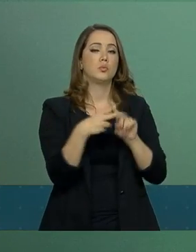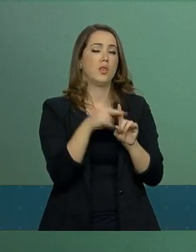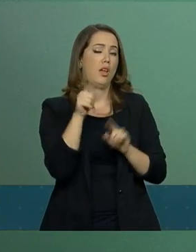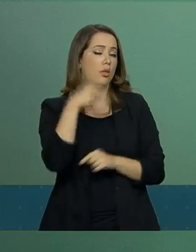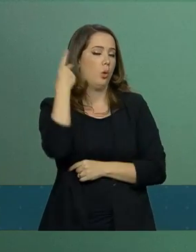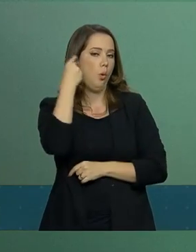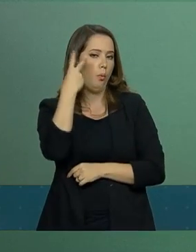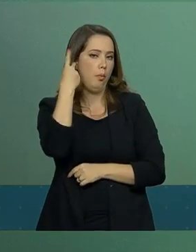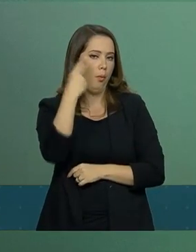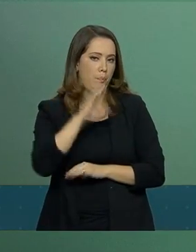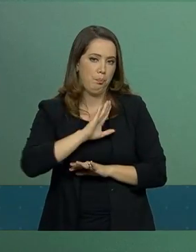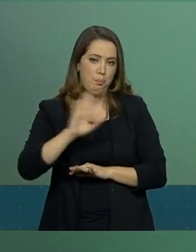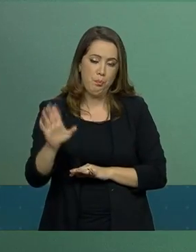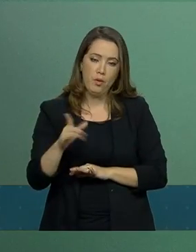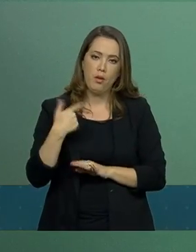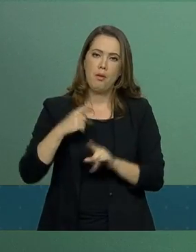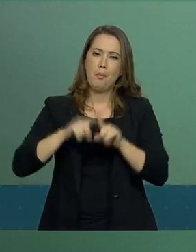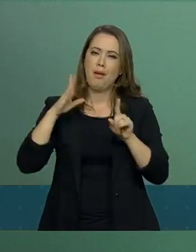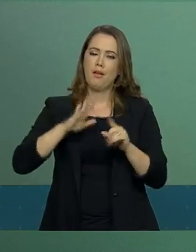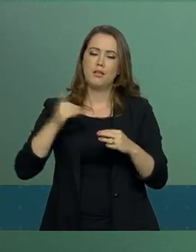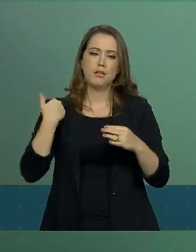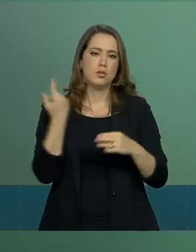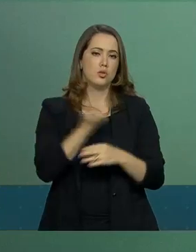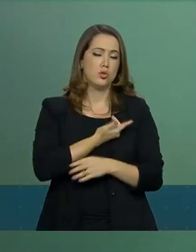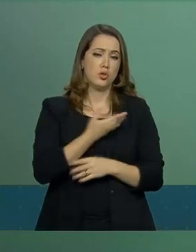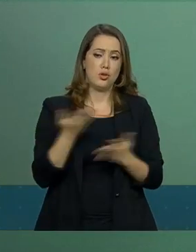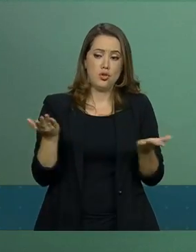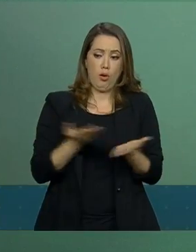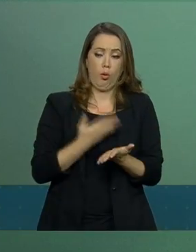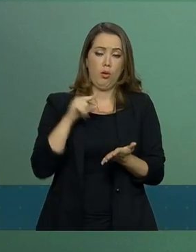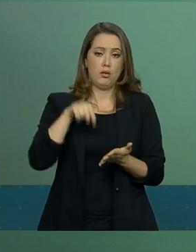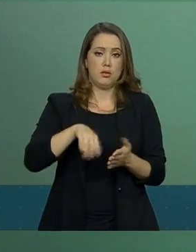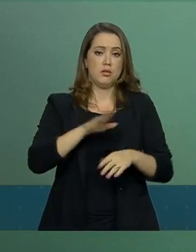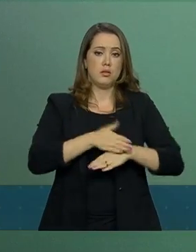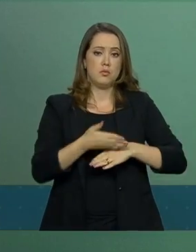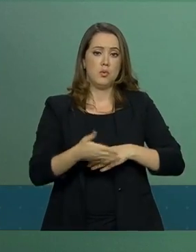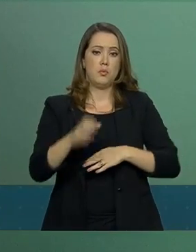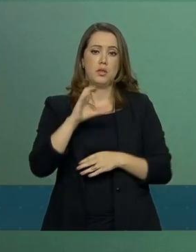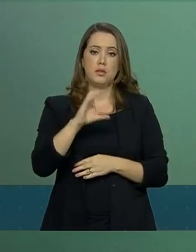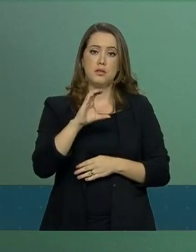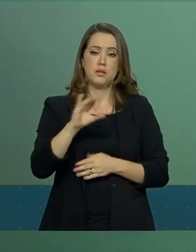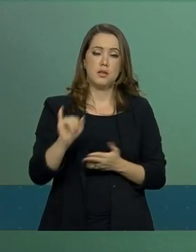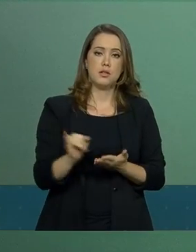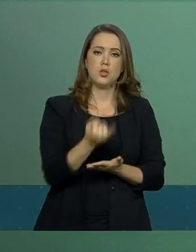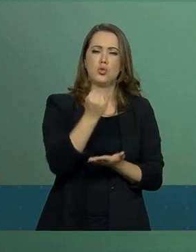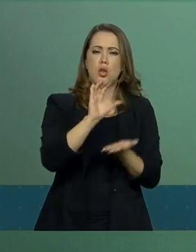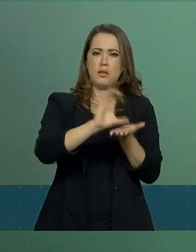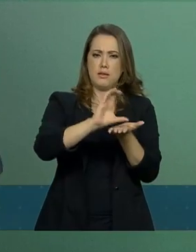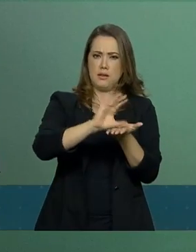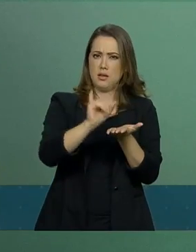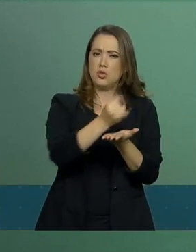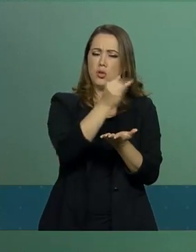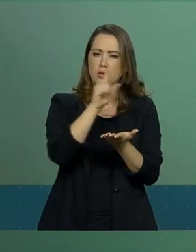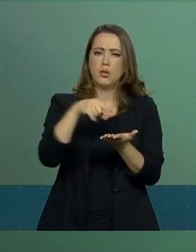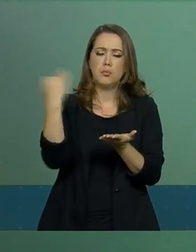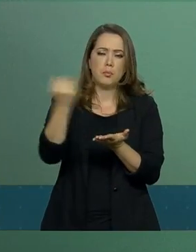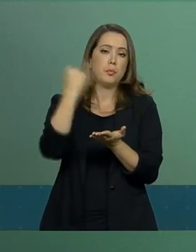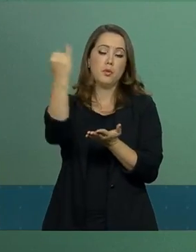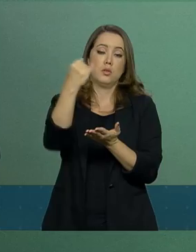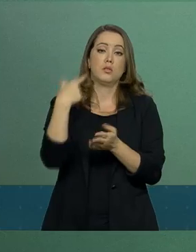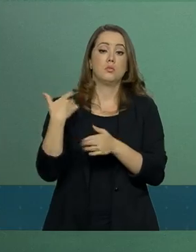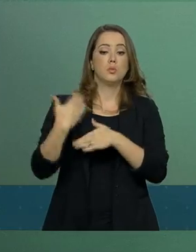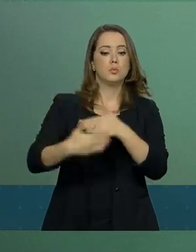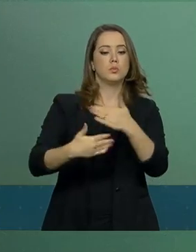Naturalmente, ultrapassarmos esse momento na CCJ é de extrema importância para darmos